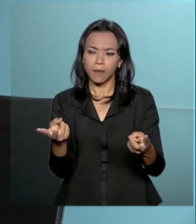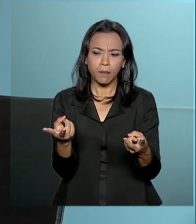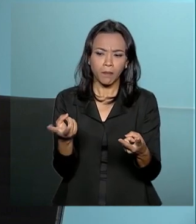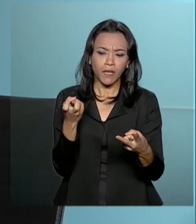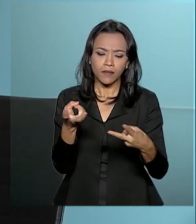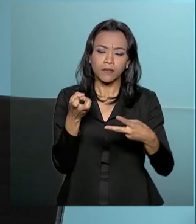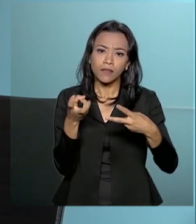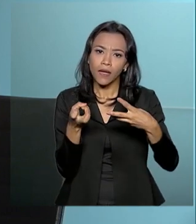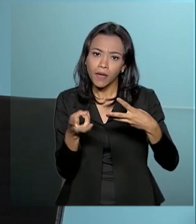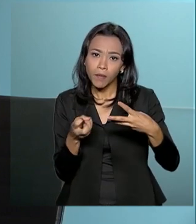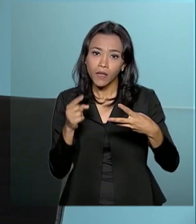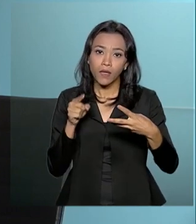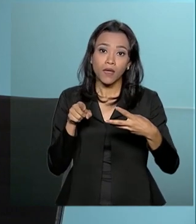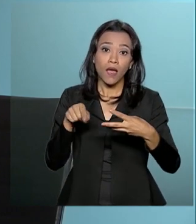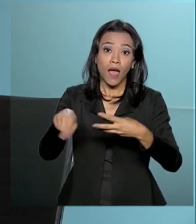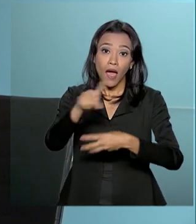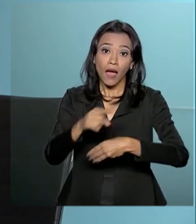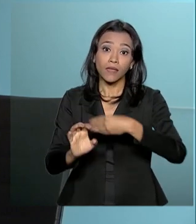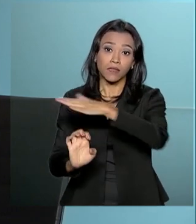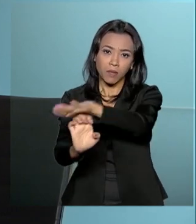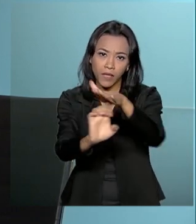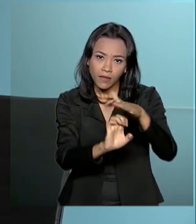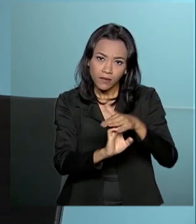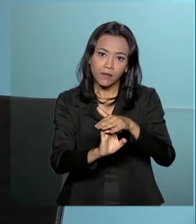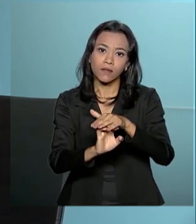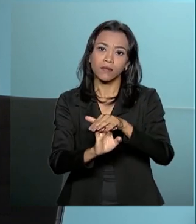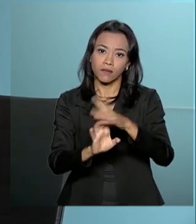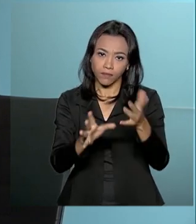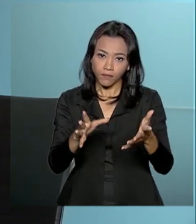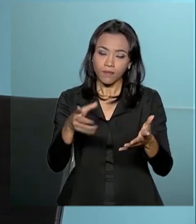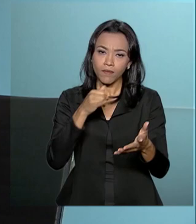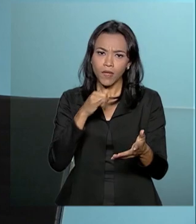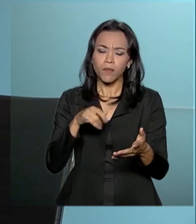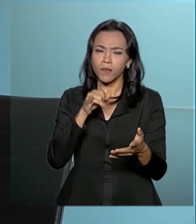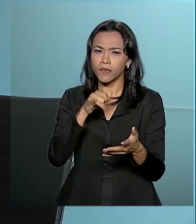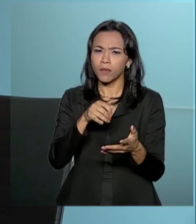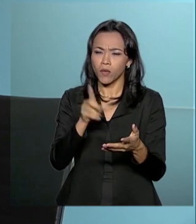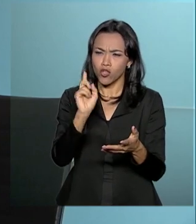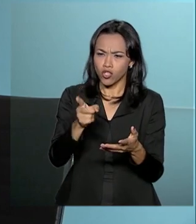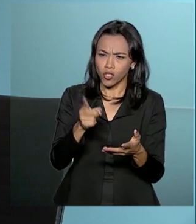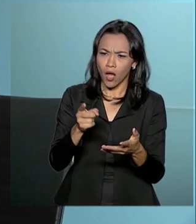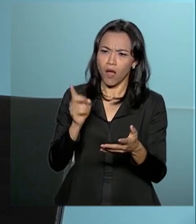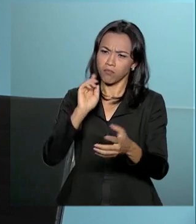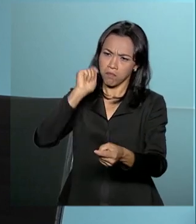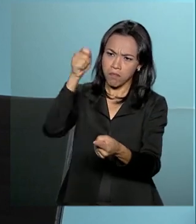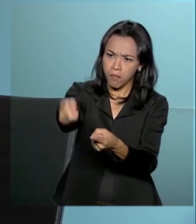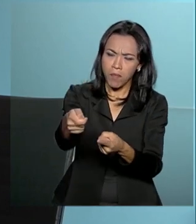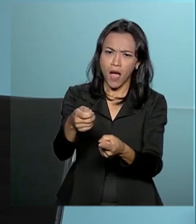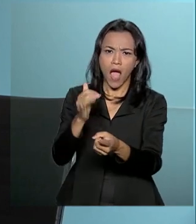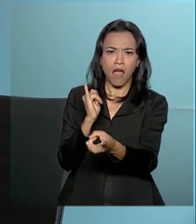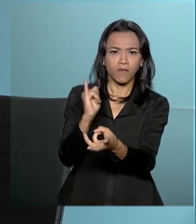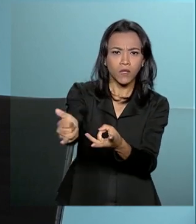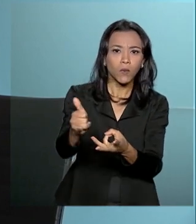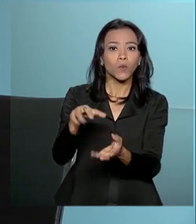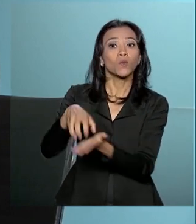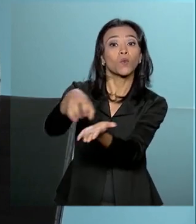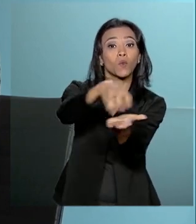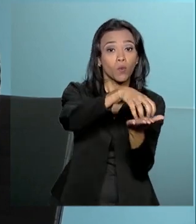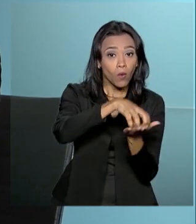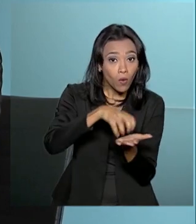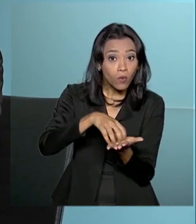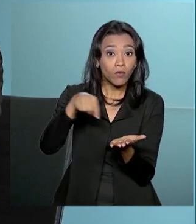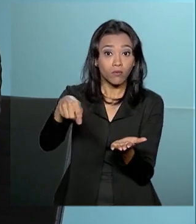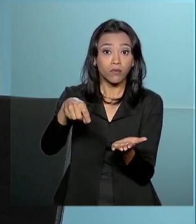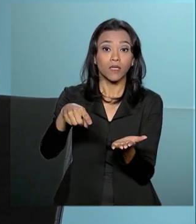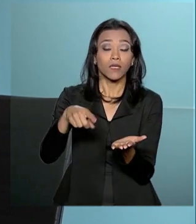de risco de fornecedores. Fornecedores do governo que apresentam risco por já terem sido sancionados, por terem aumentado